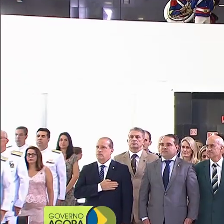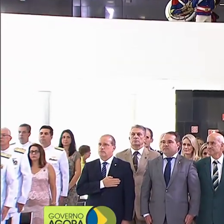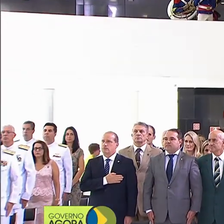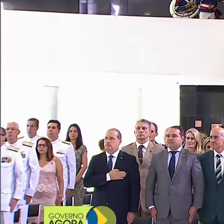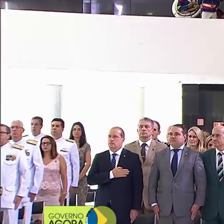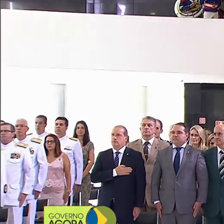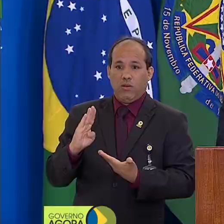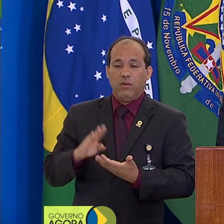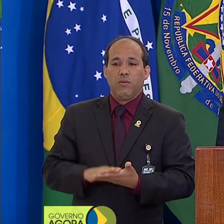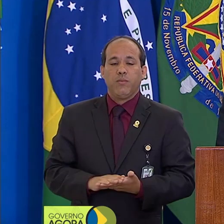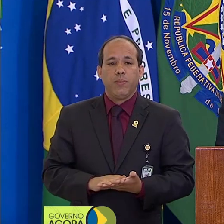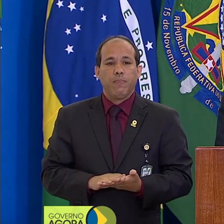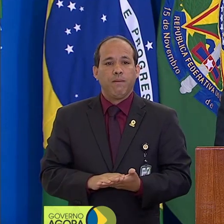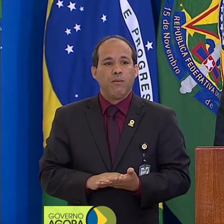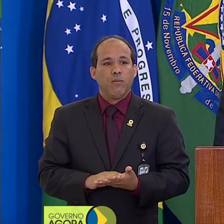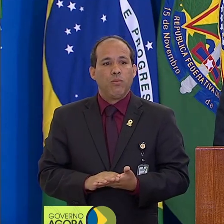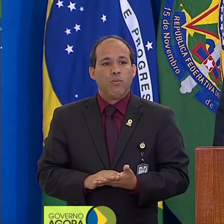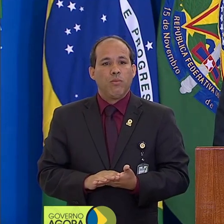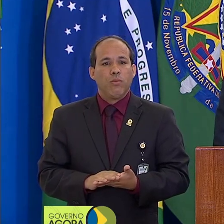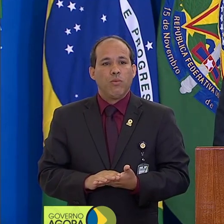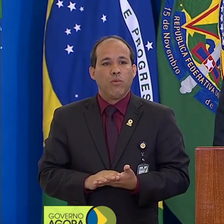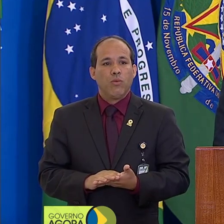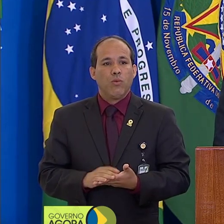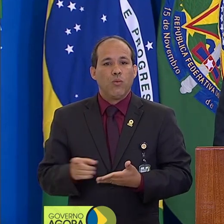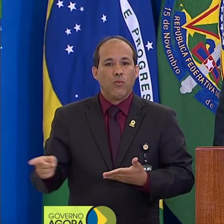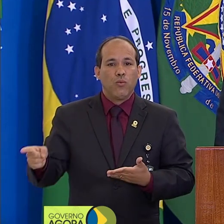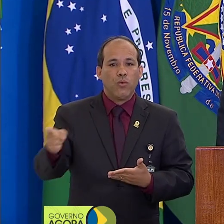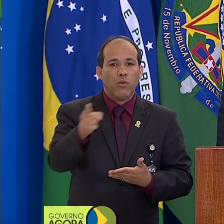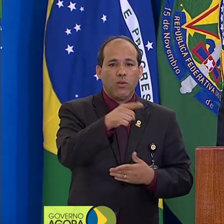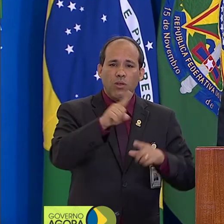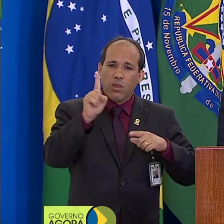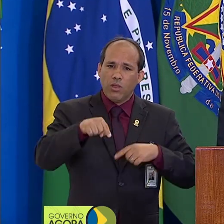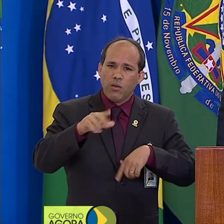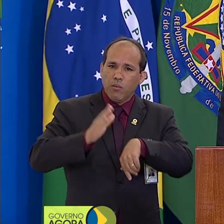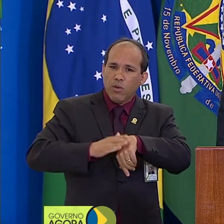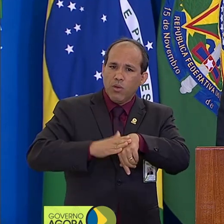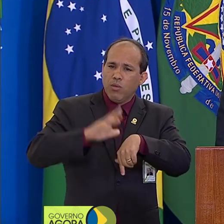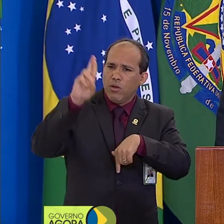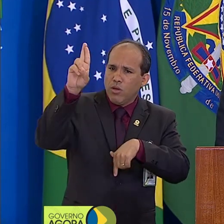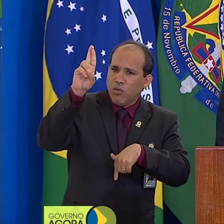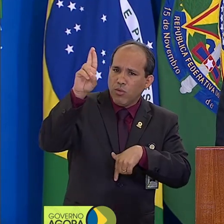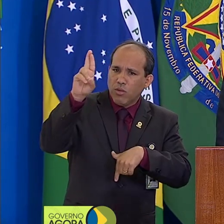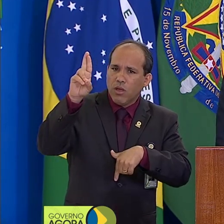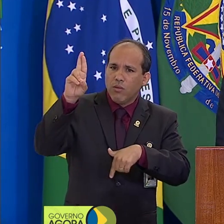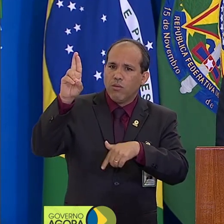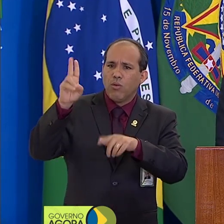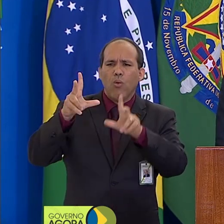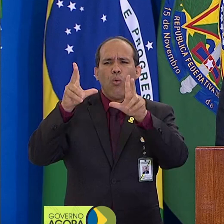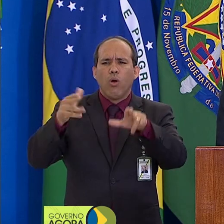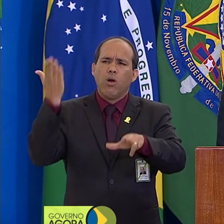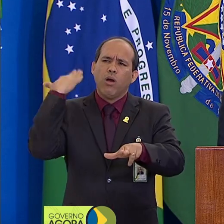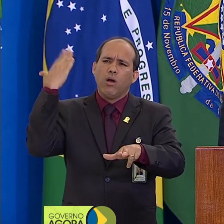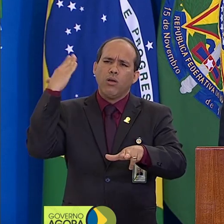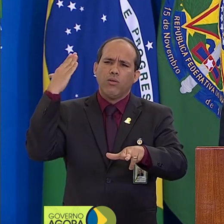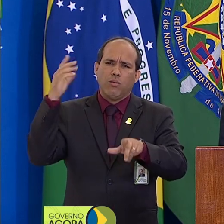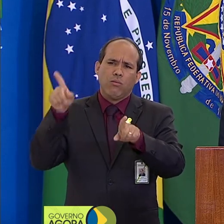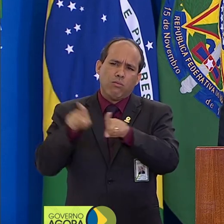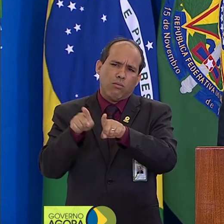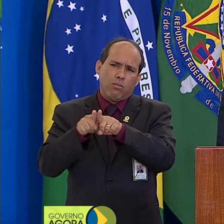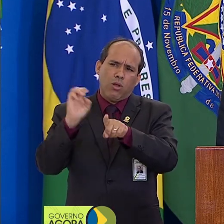de tudo. Os senhores são os responsáveis, como os nossos antepassados, o Foro também,